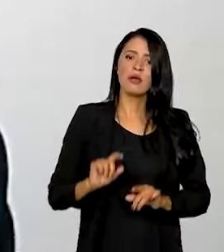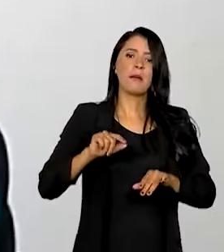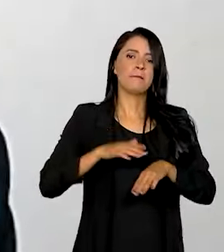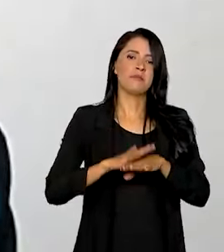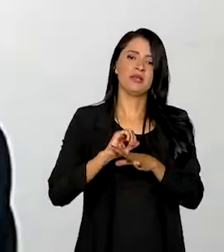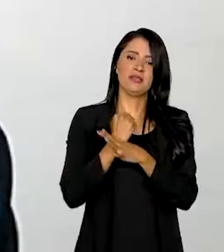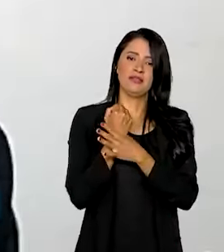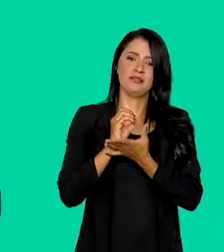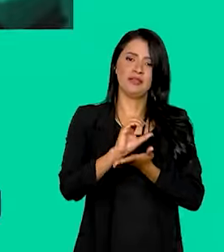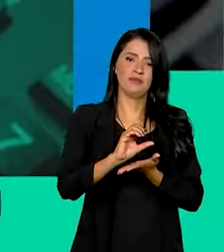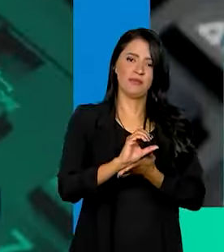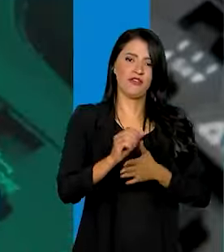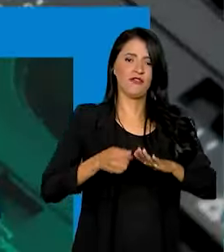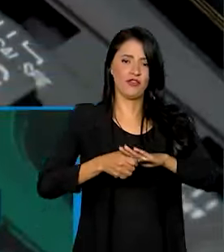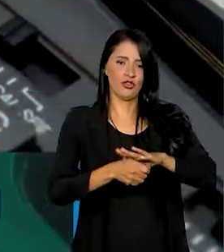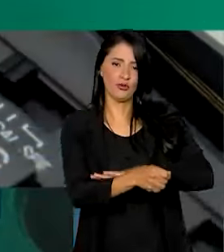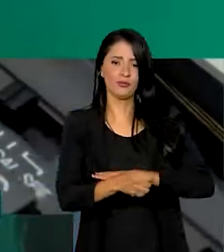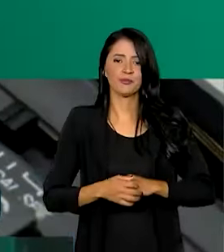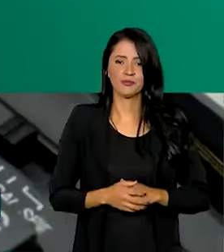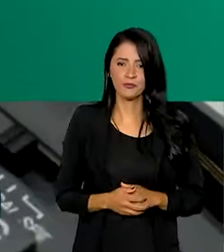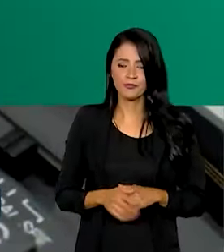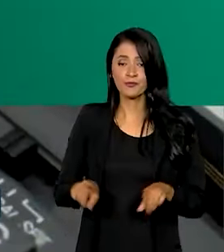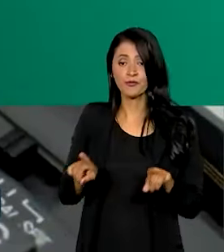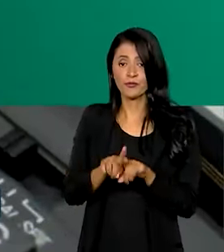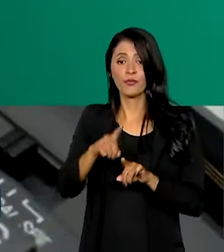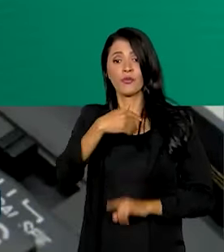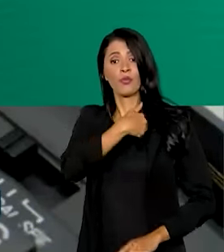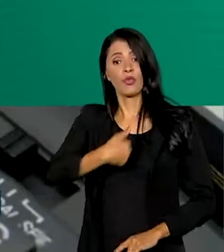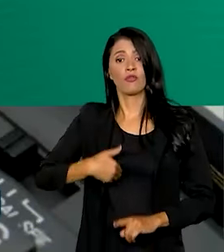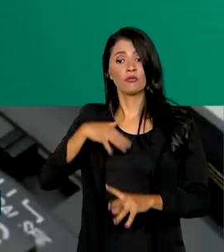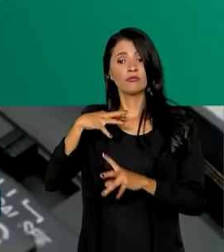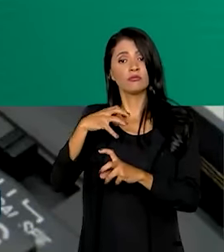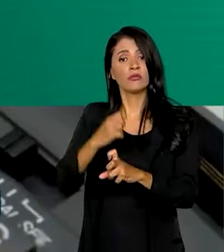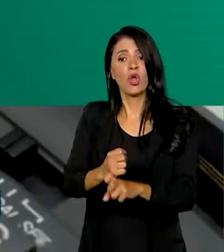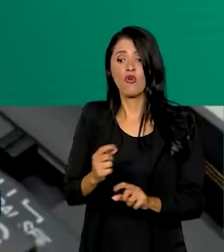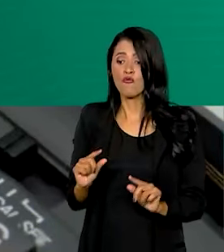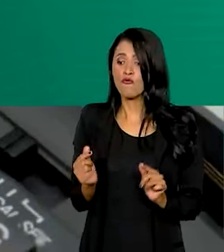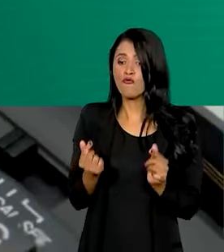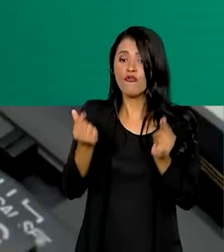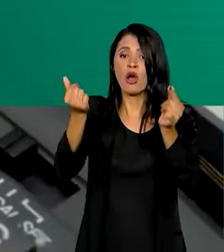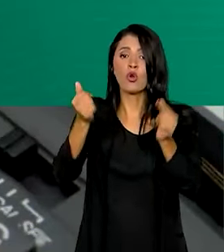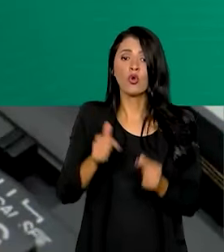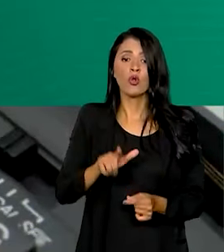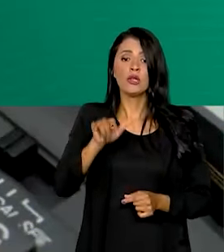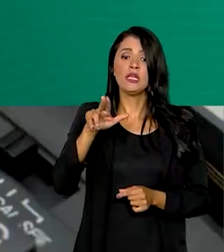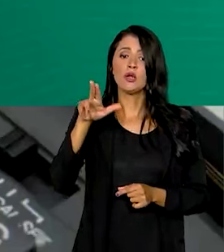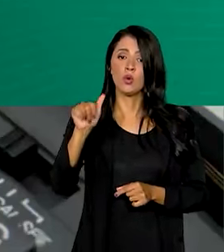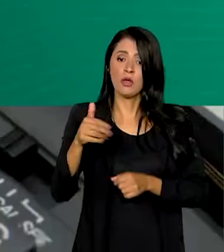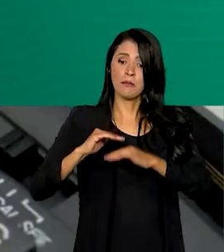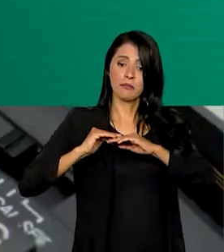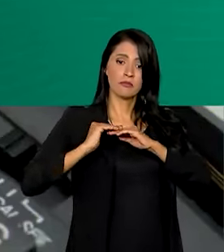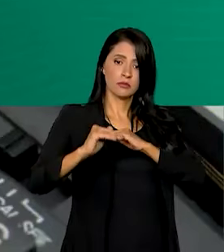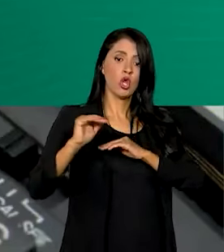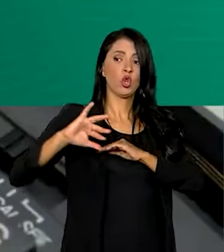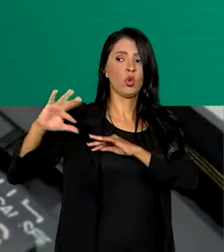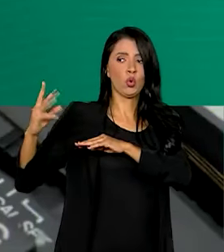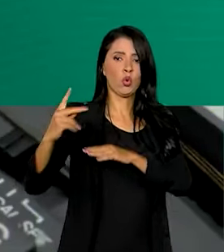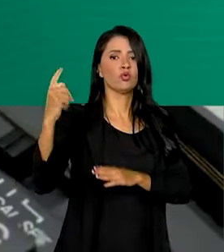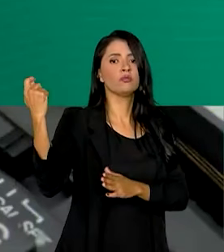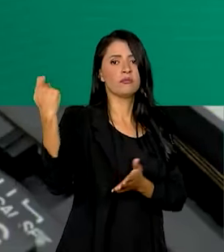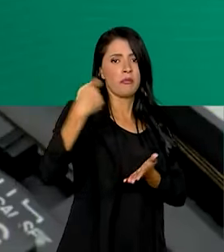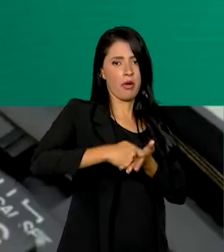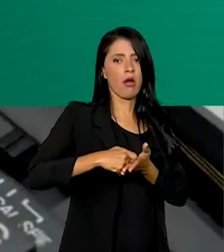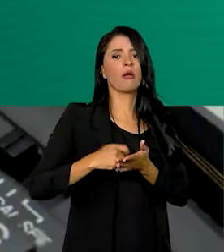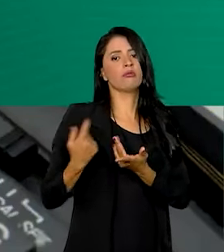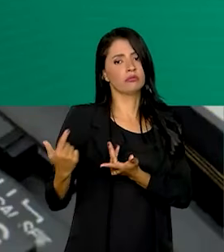para os investidores. O governo ainda calcula qual será o valor da alíquota padrão que deverá ser pago por todos, o que